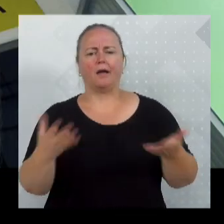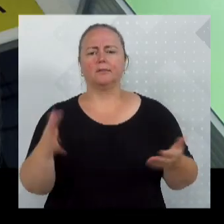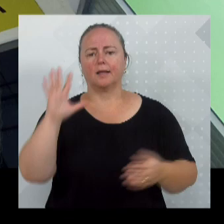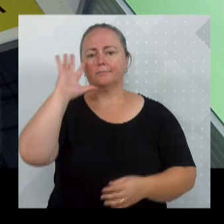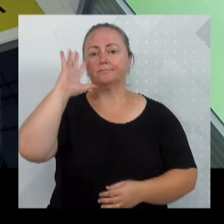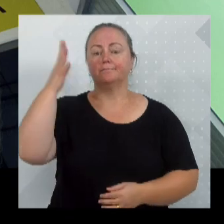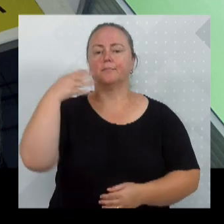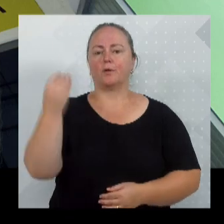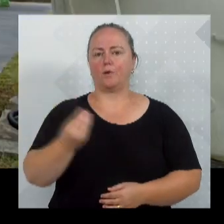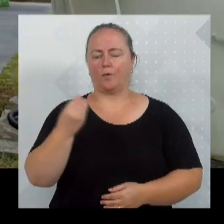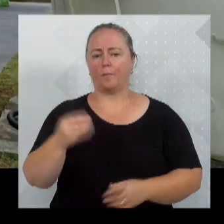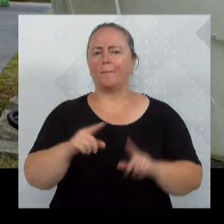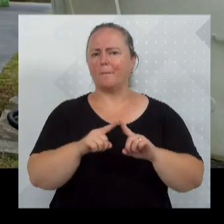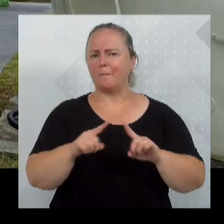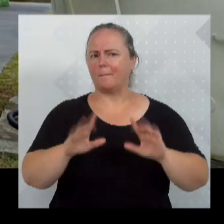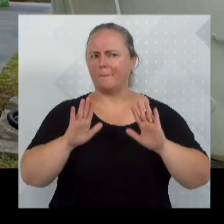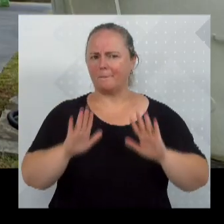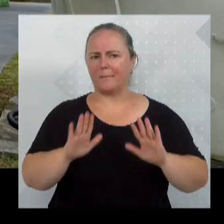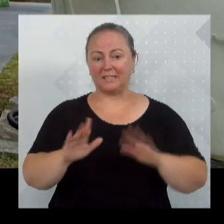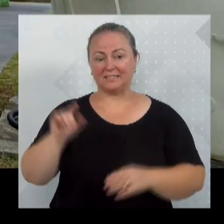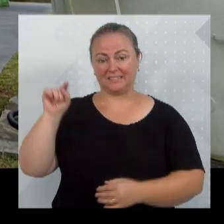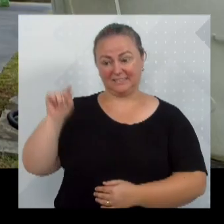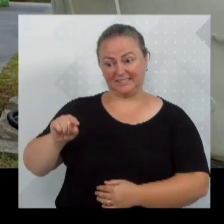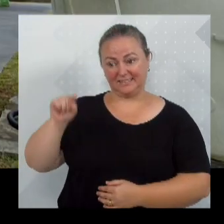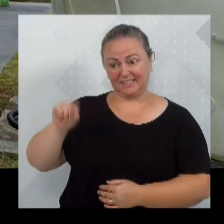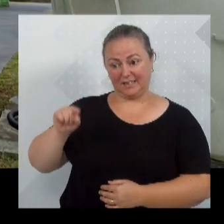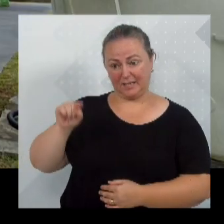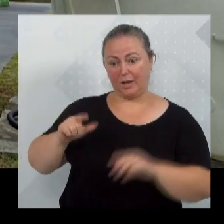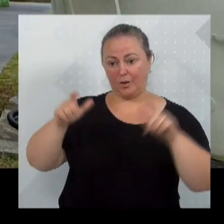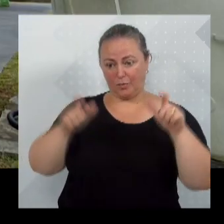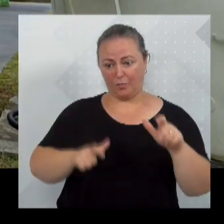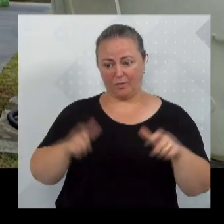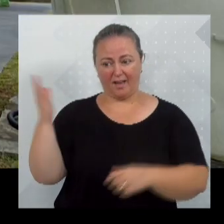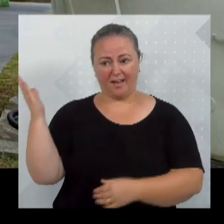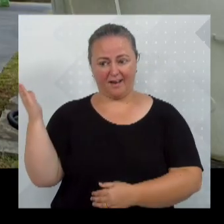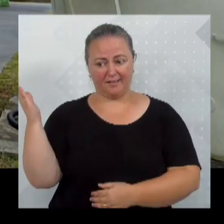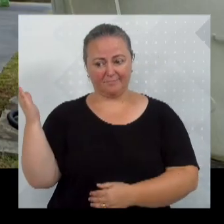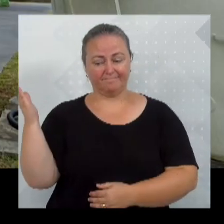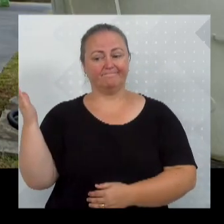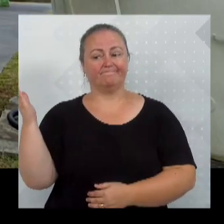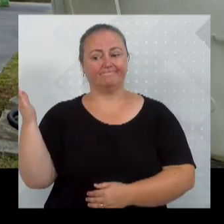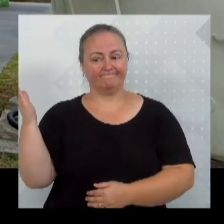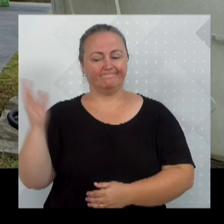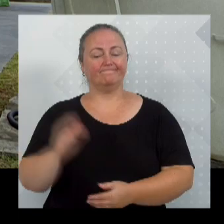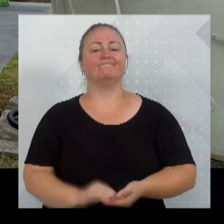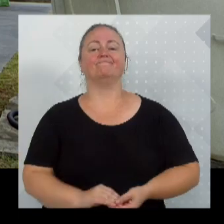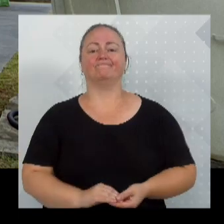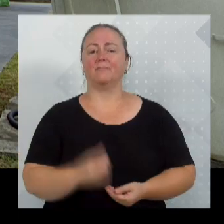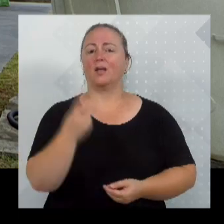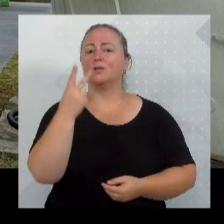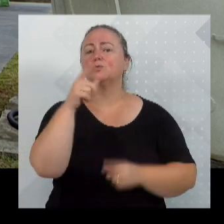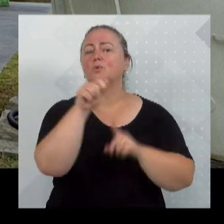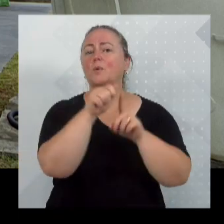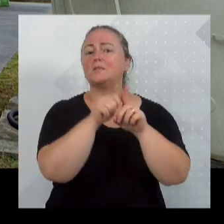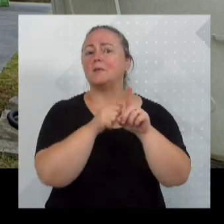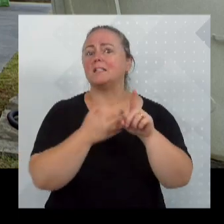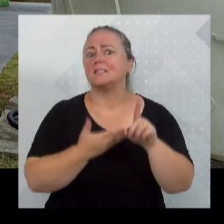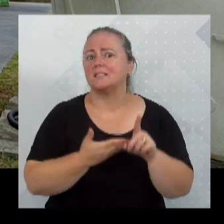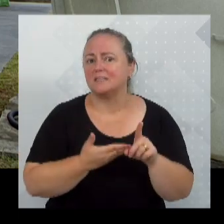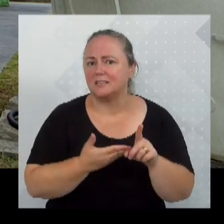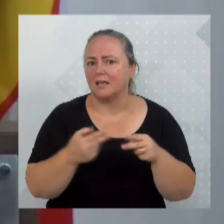solução o quanto antes. Mas esse centro de iniciação esporte, ele tem, vereador Tuca, dois meses que foi inaugurado.